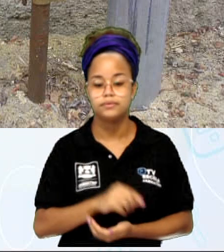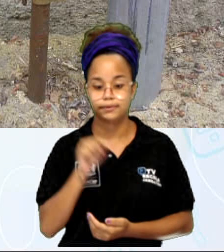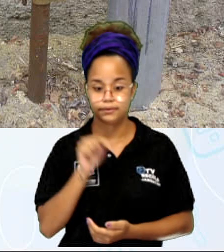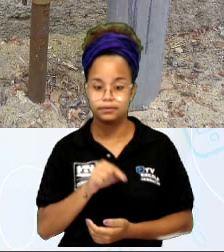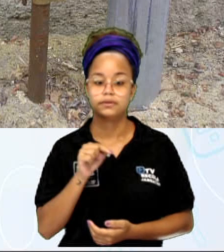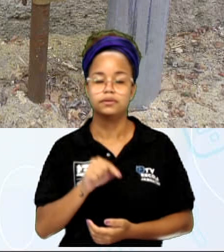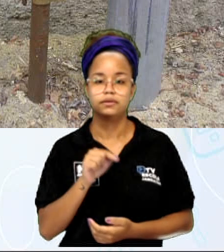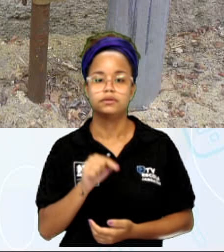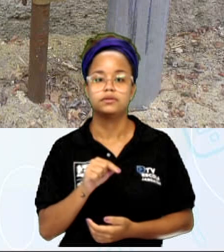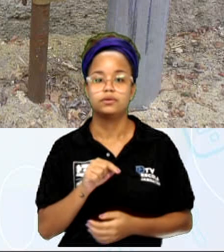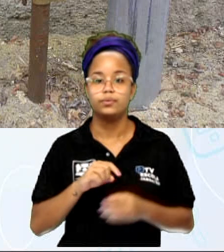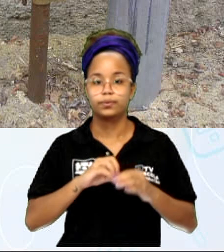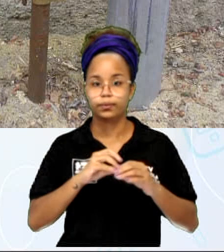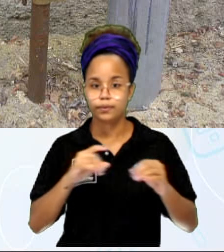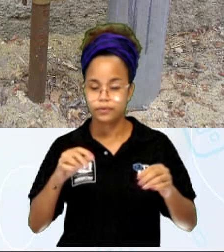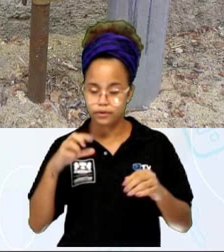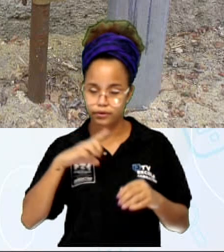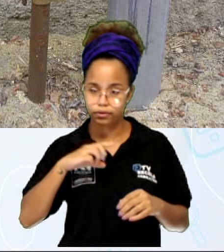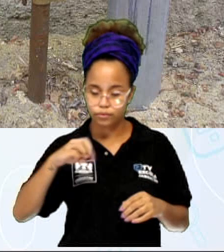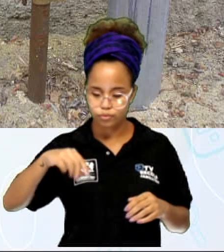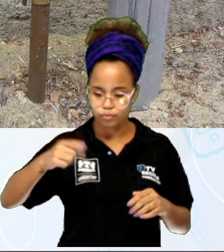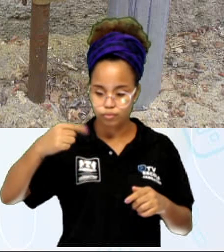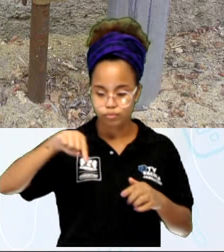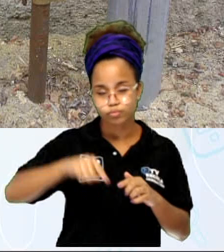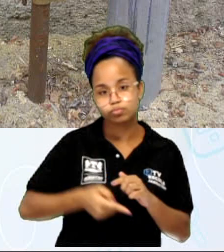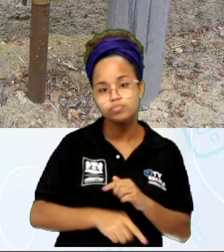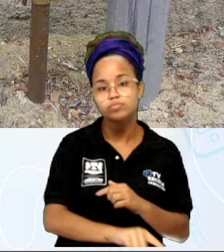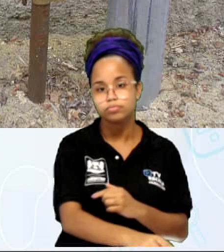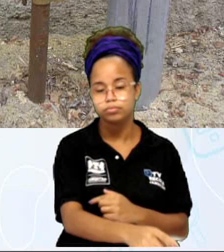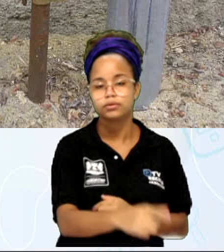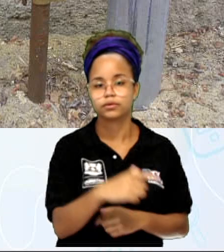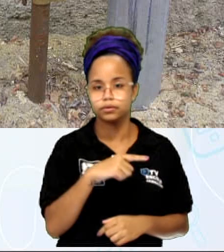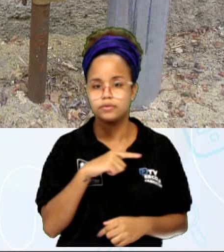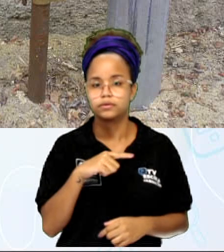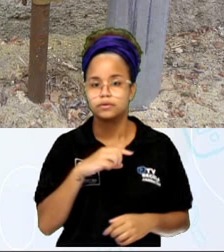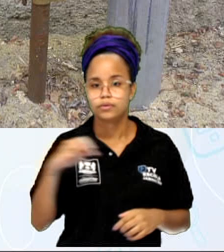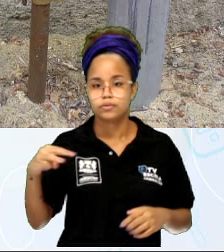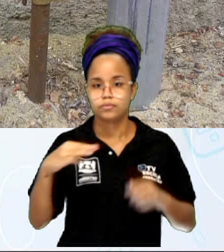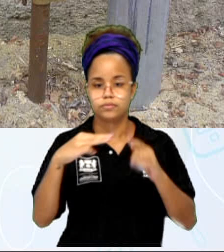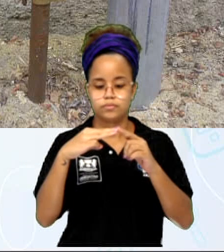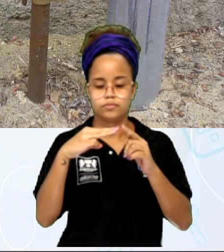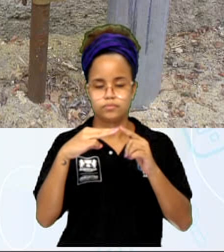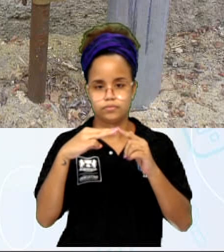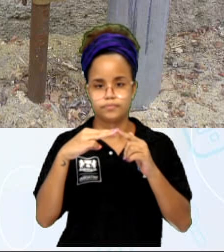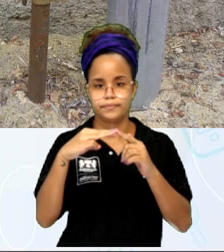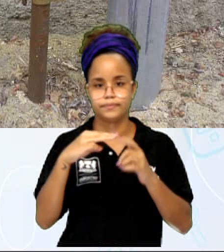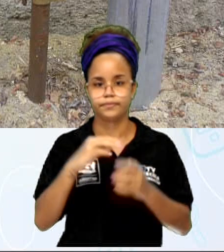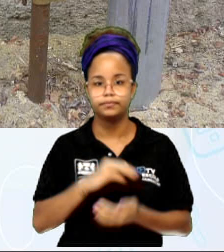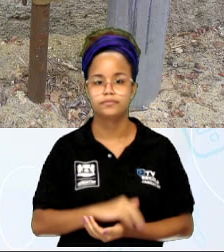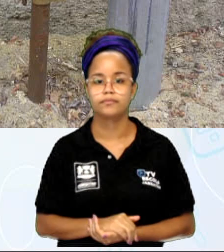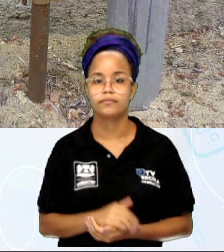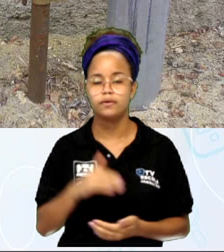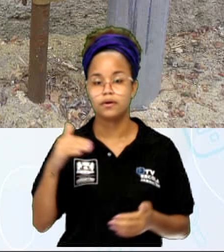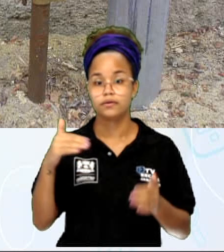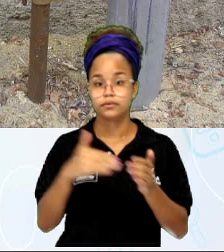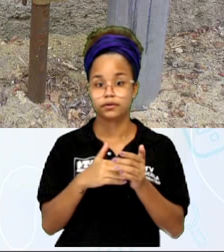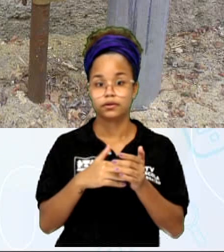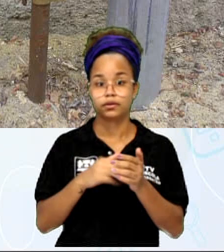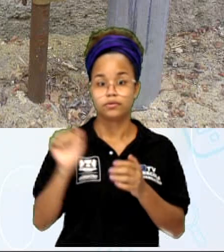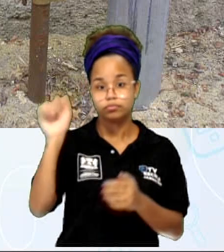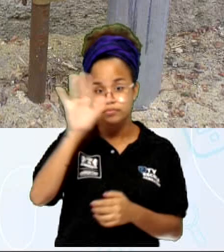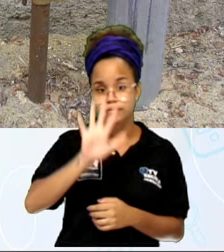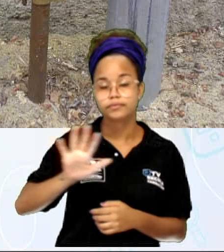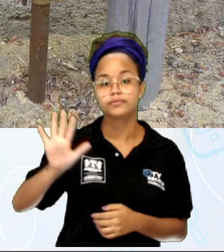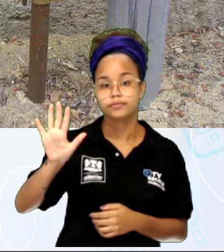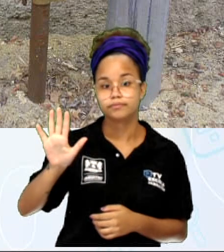fuga, ela vai correr pelo fio terra, né? Dessa tomada e vai levar um fio, vai levar até essa região aqui, ó, que tem